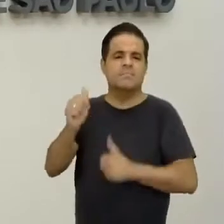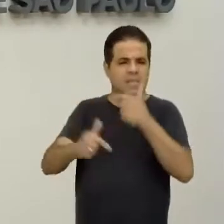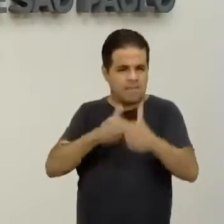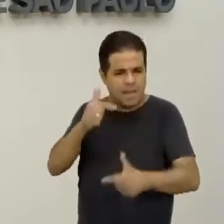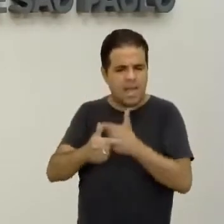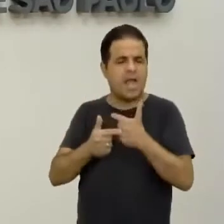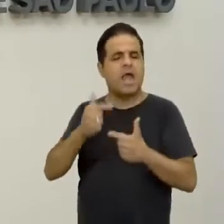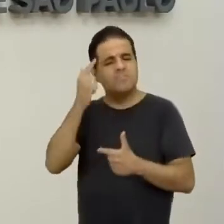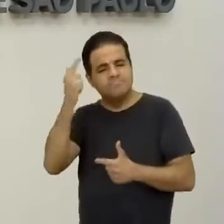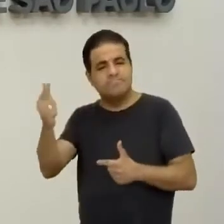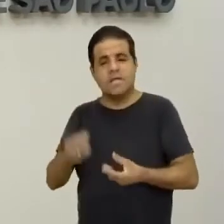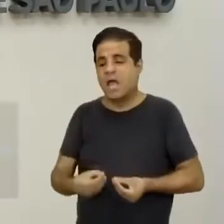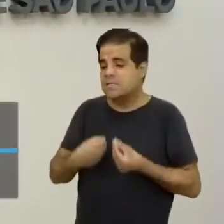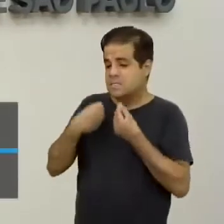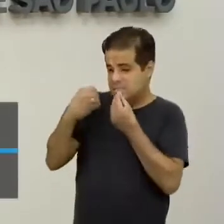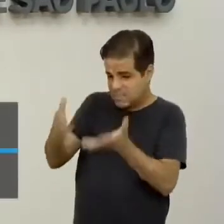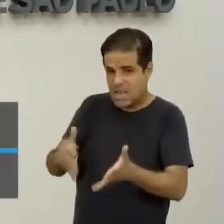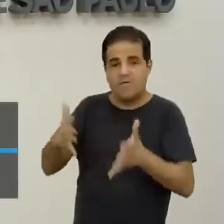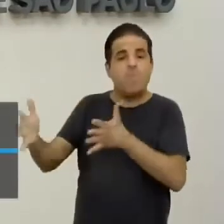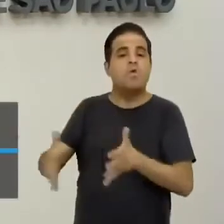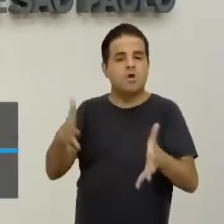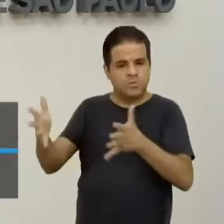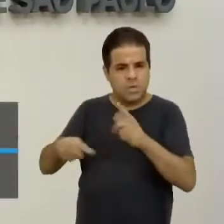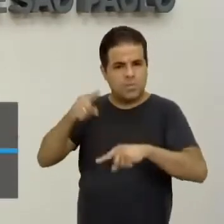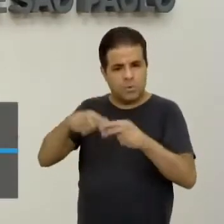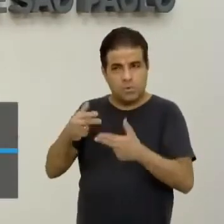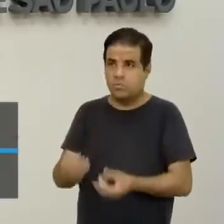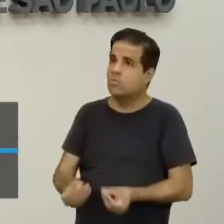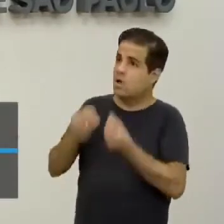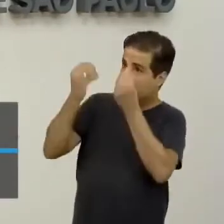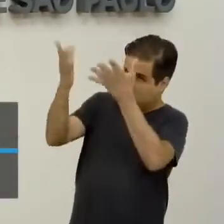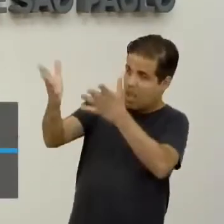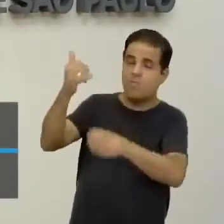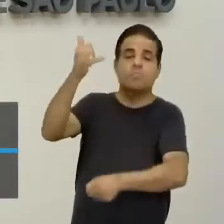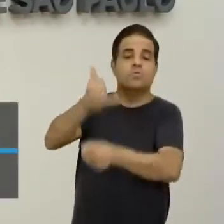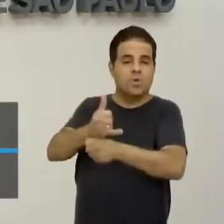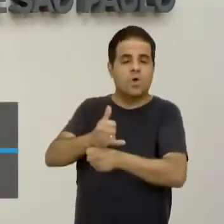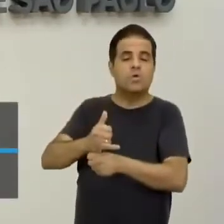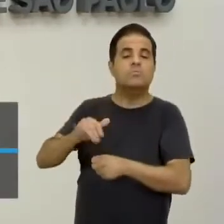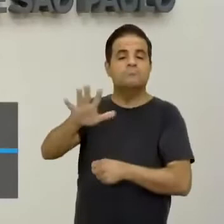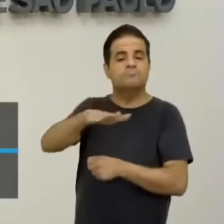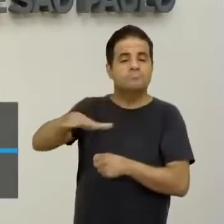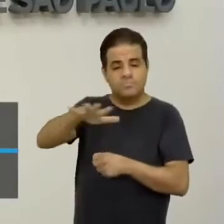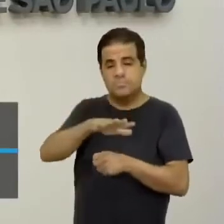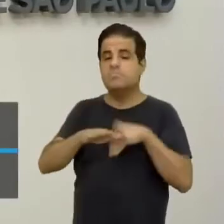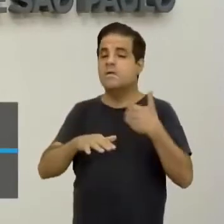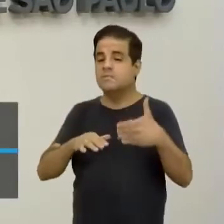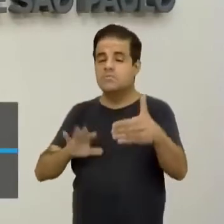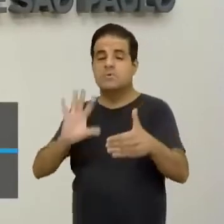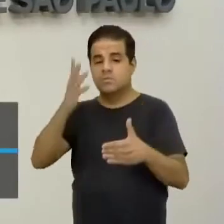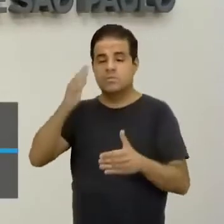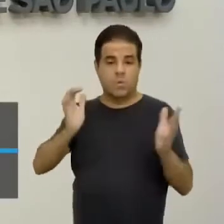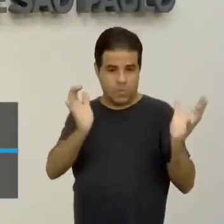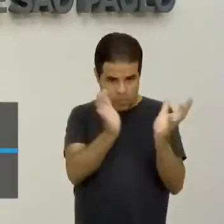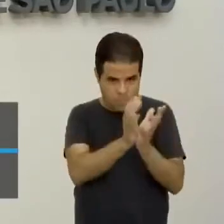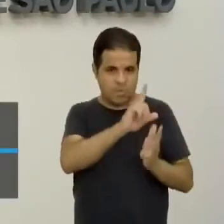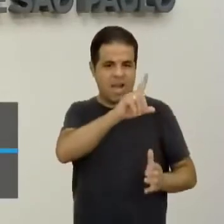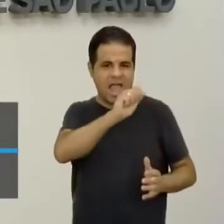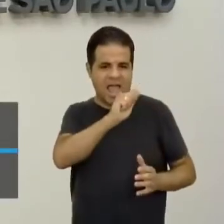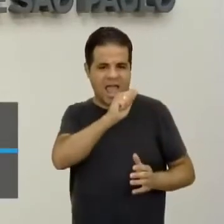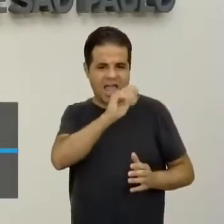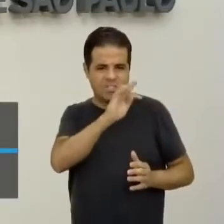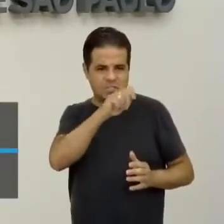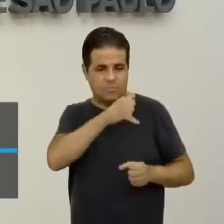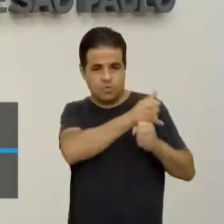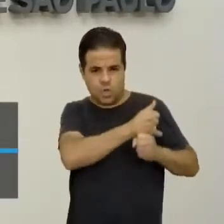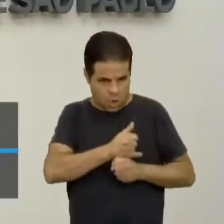cooperativa. E eles davam uma parte da produção para o dono do engenho. Só que aí, os latifundiários locais, os